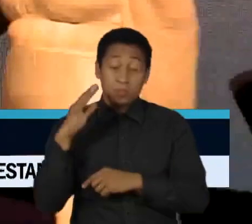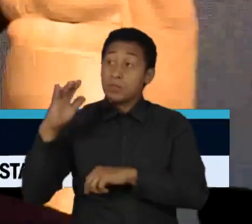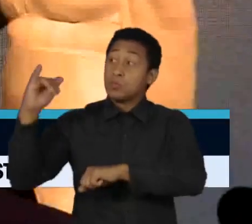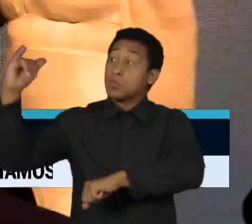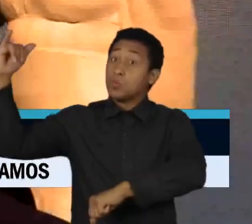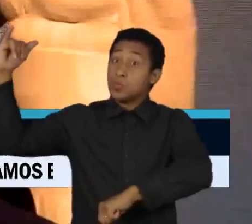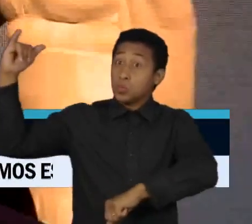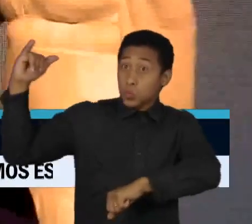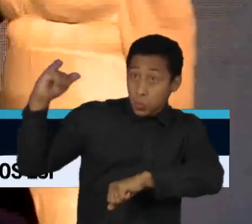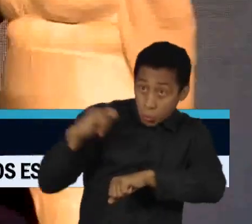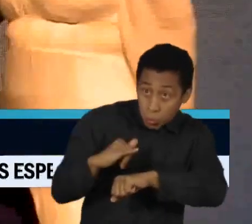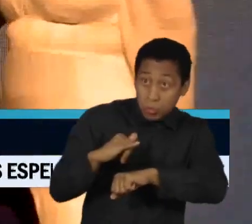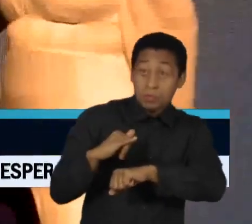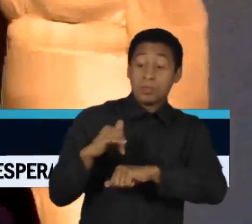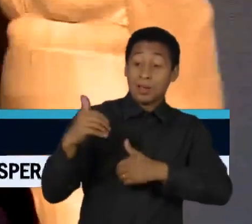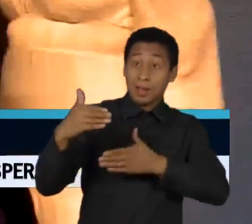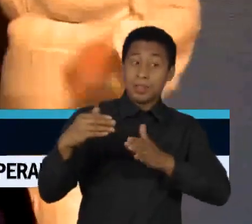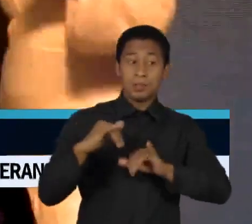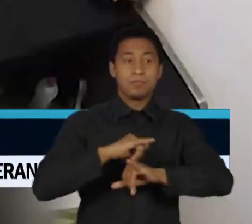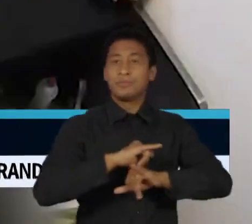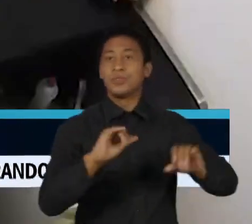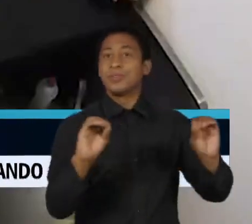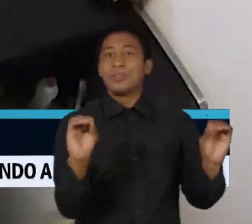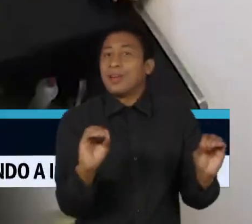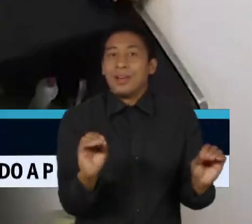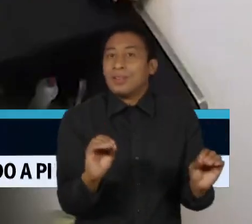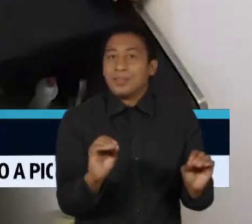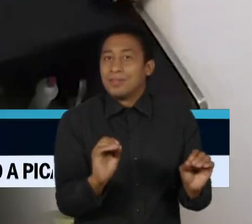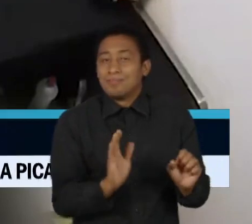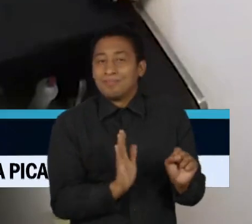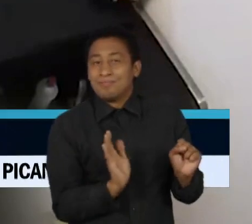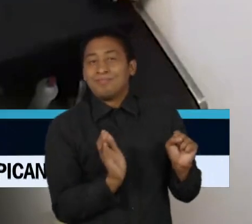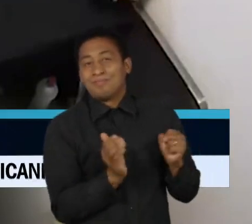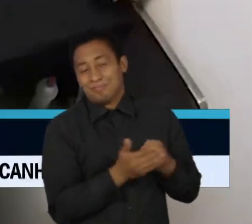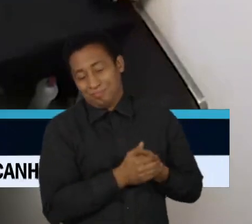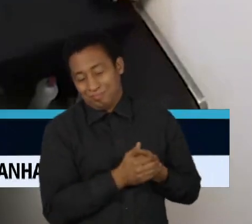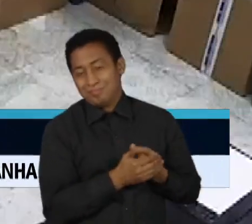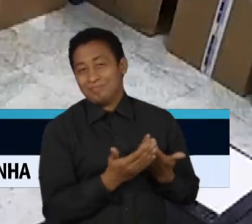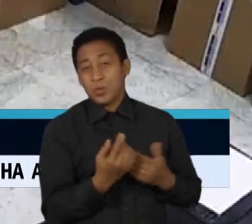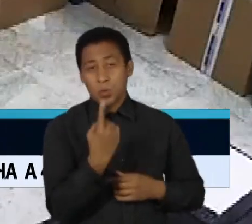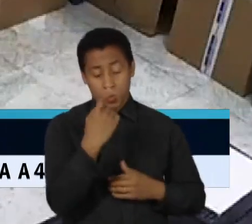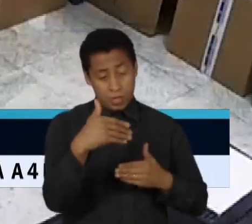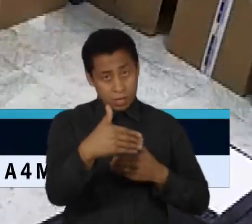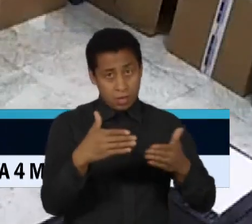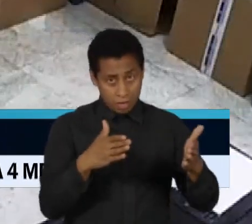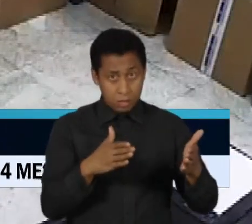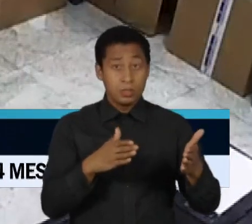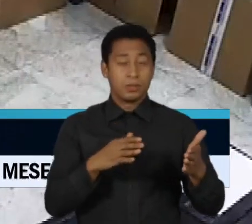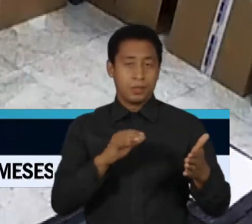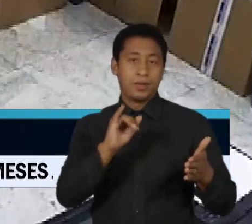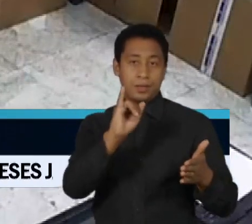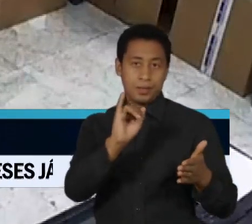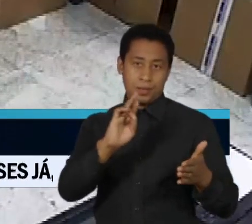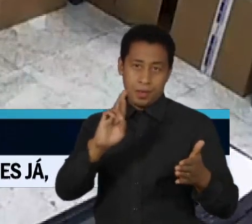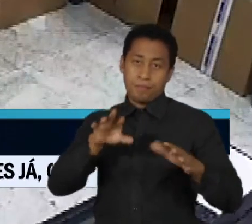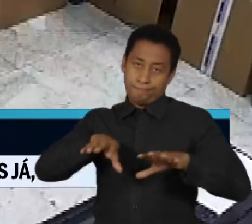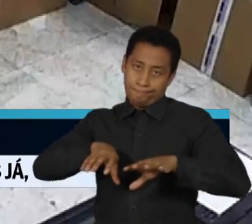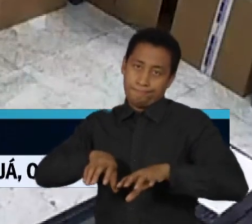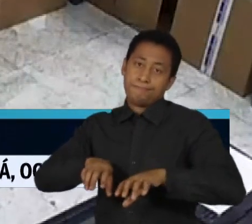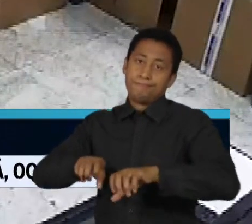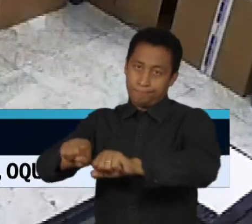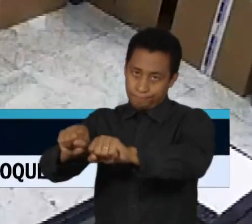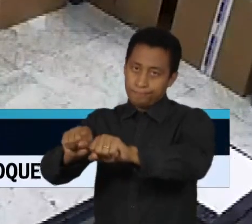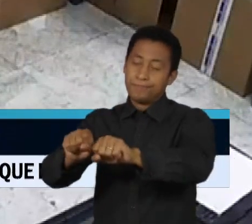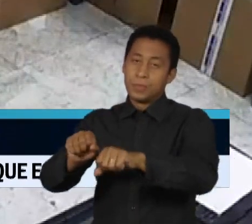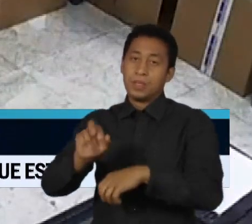o governo não declarou que trazia na bagagem joias valiosas. Uma das caixas foi apreendida pela Receita Federal. Dali em